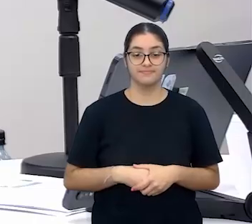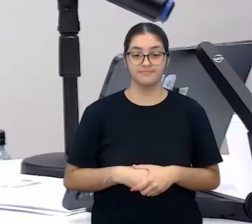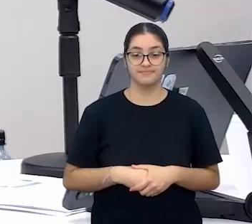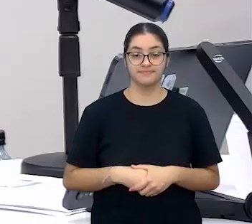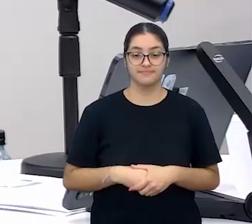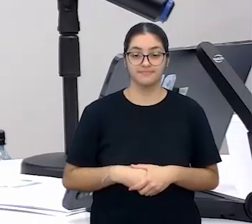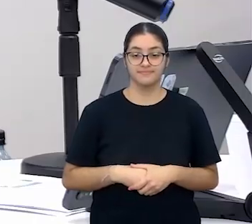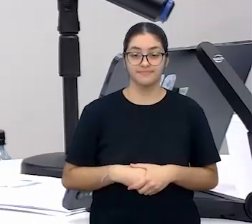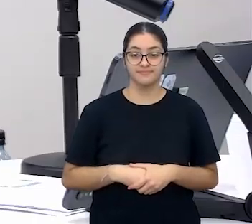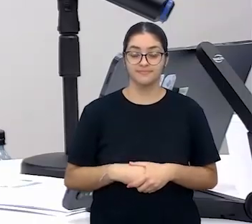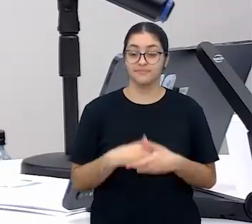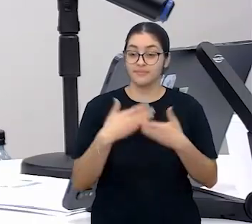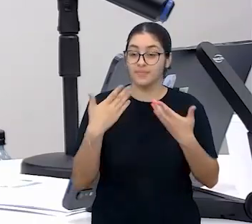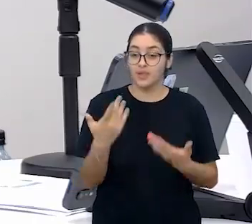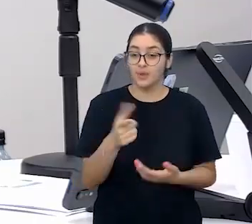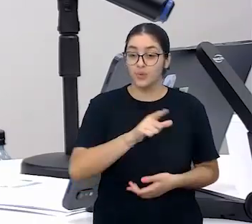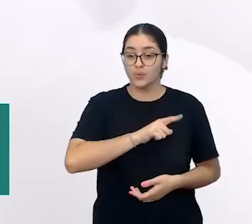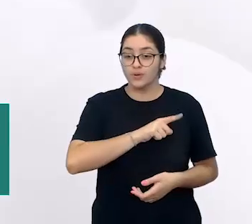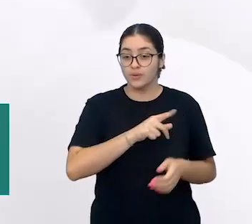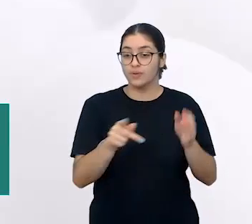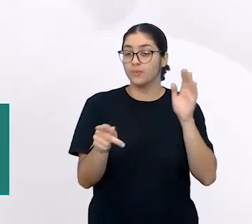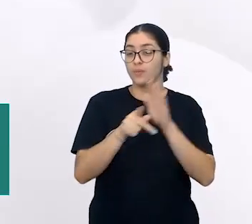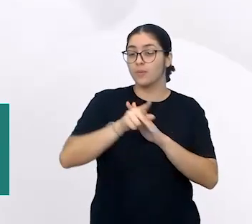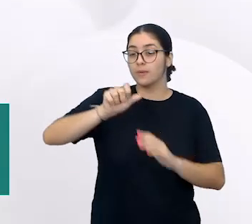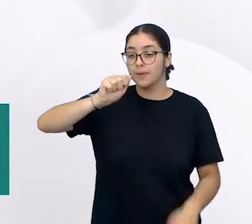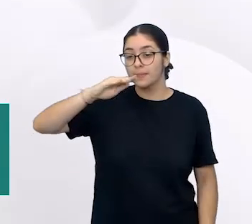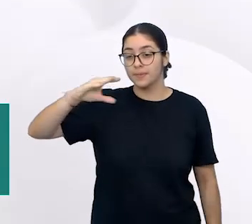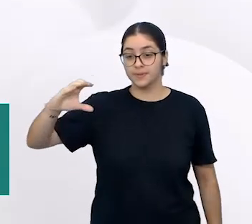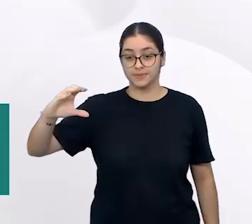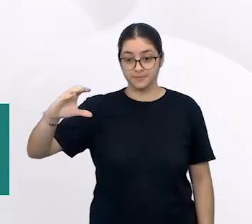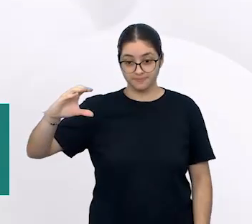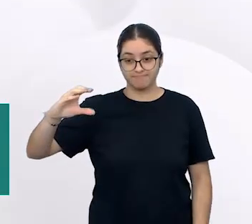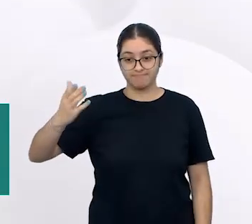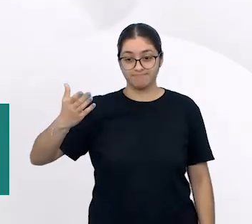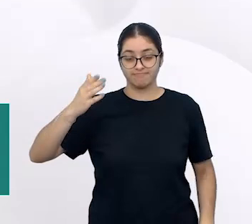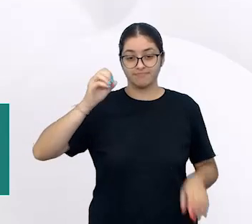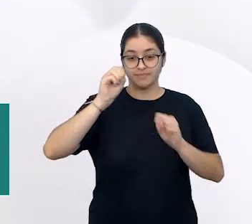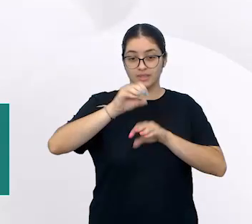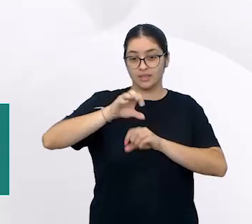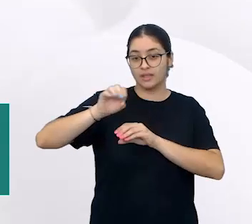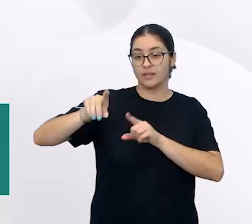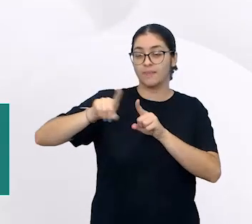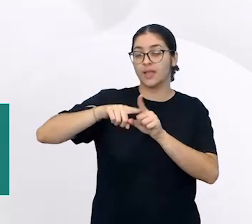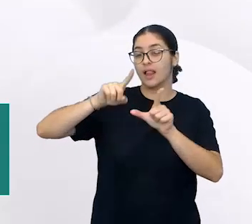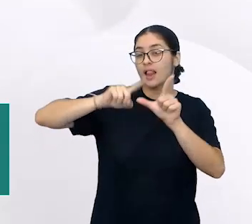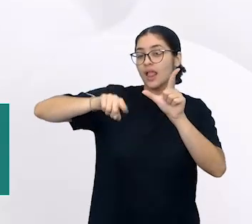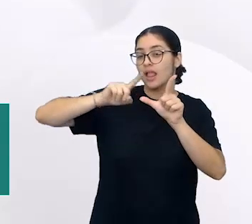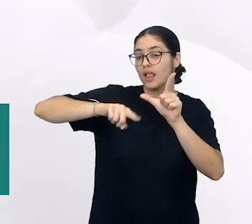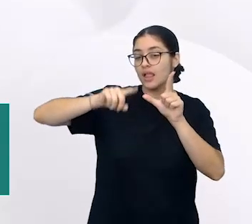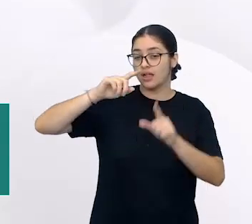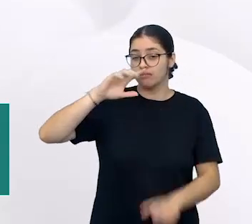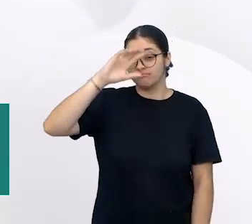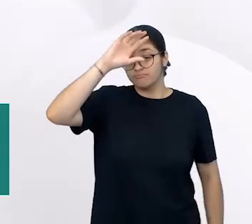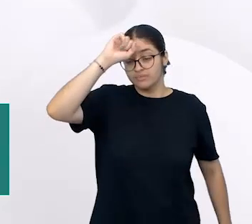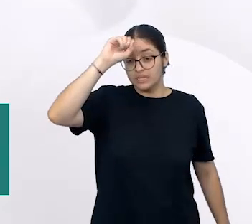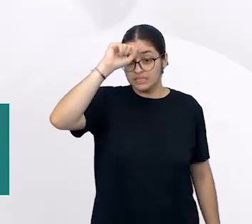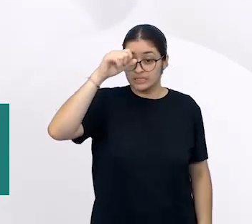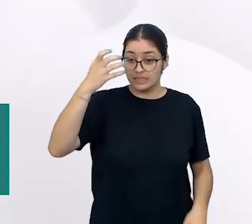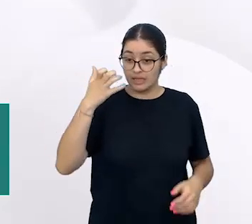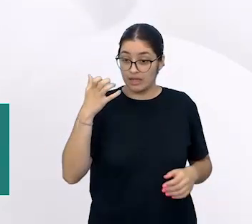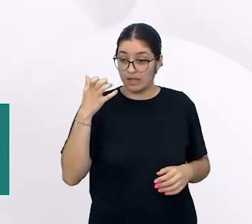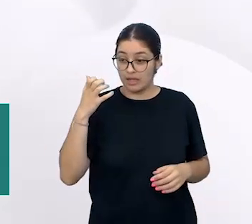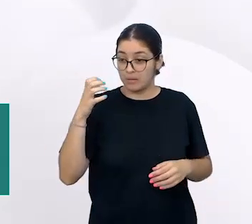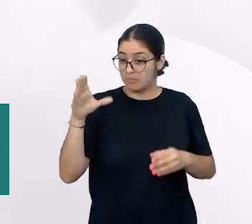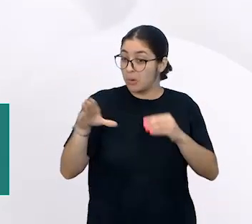O que a gente tem acerca da alfabetização e do letramento? Vocês querem comentar alguma coisa?